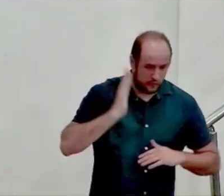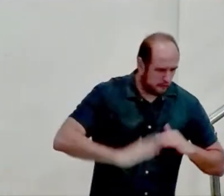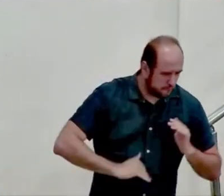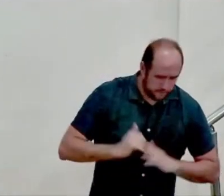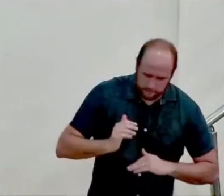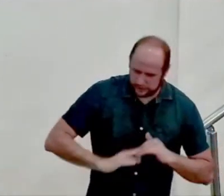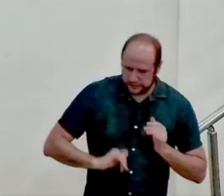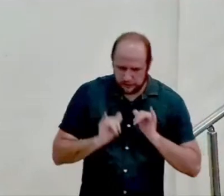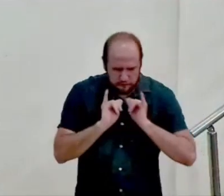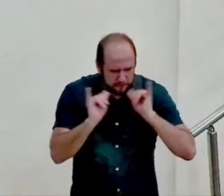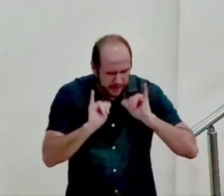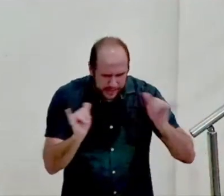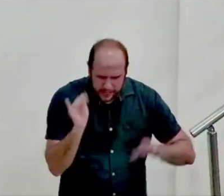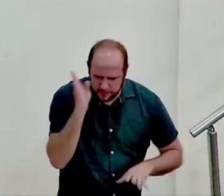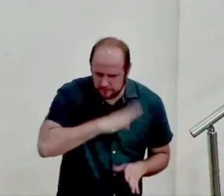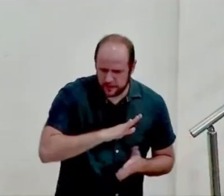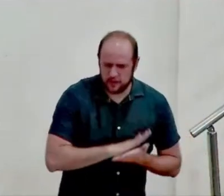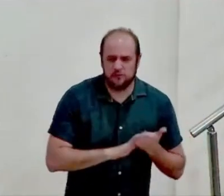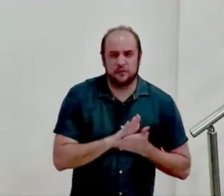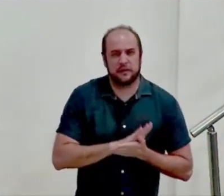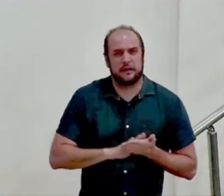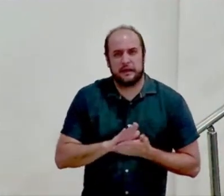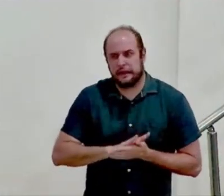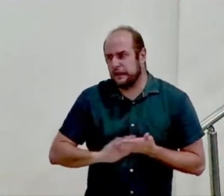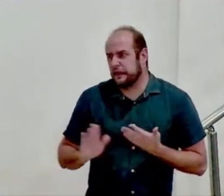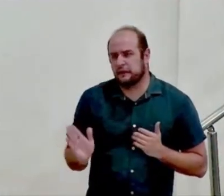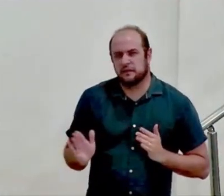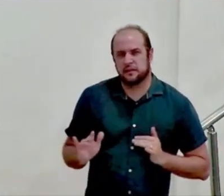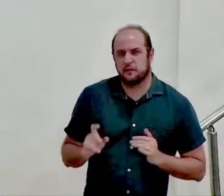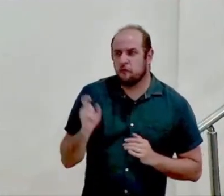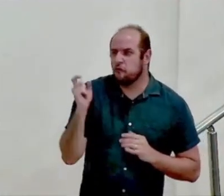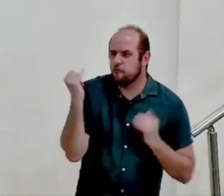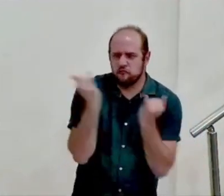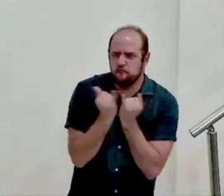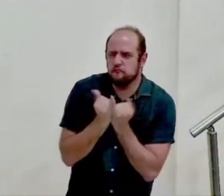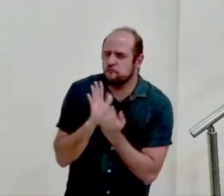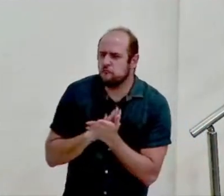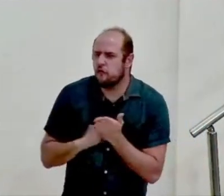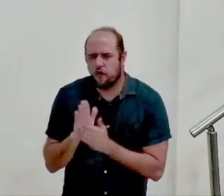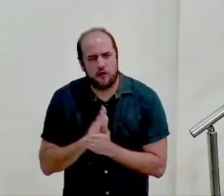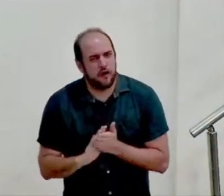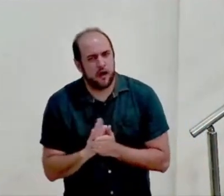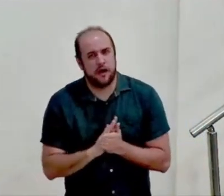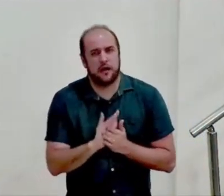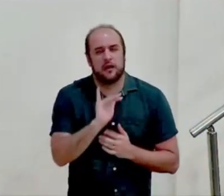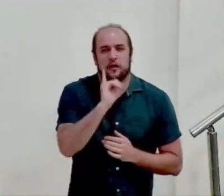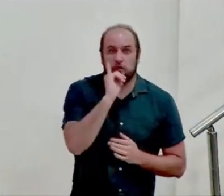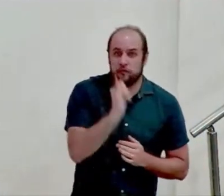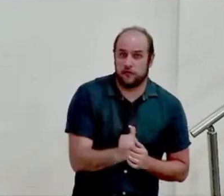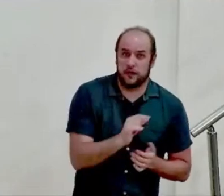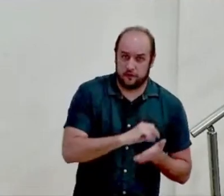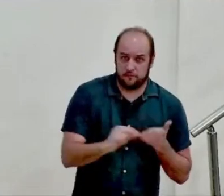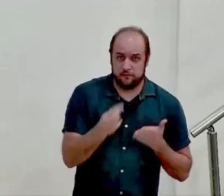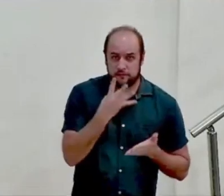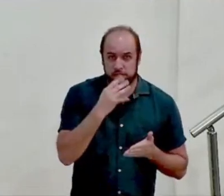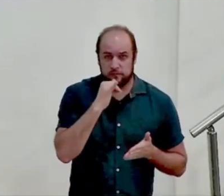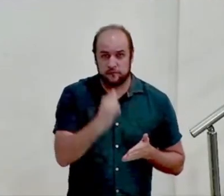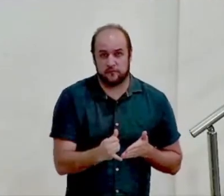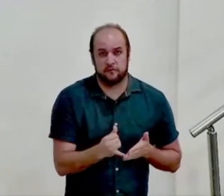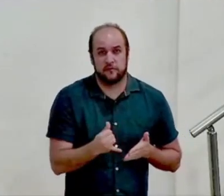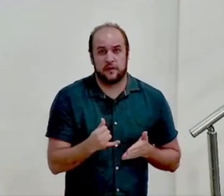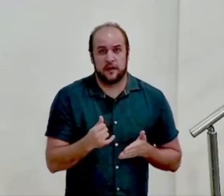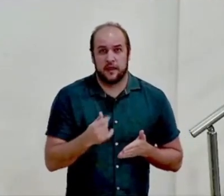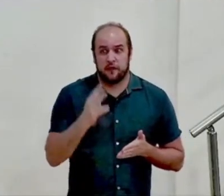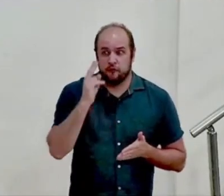difama com sua língua o próximo e não faz isso o verso 4 ele vai dizer o que a seus olhos tem por